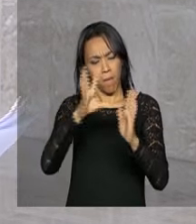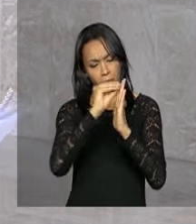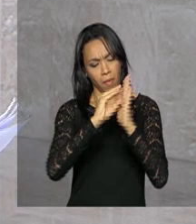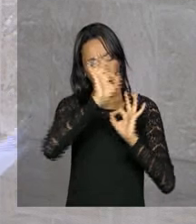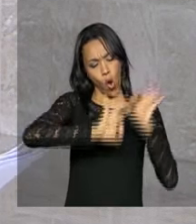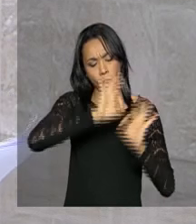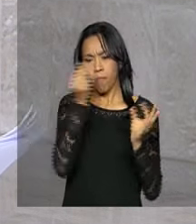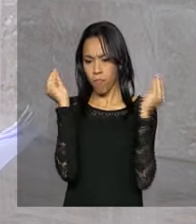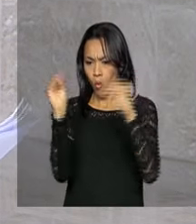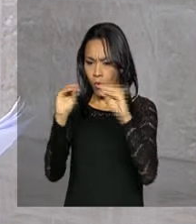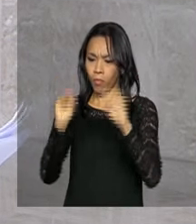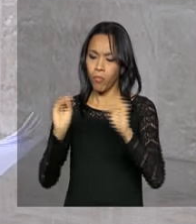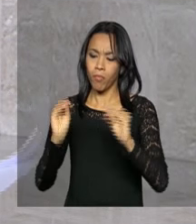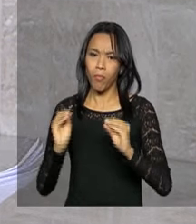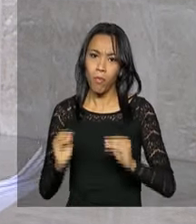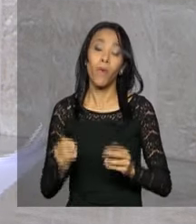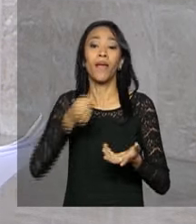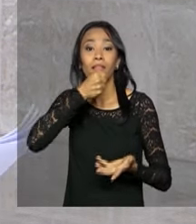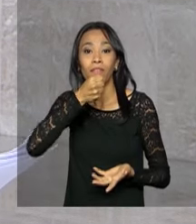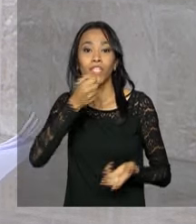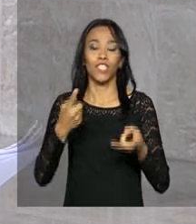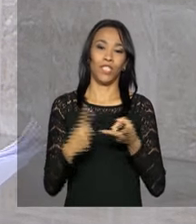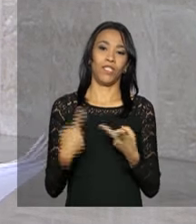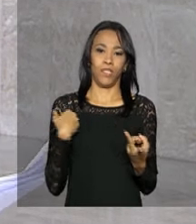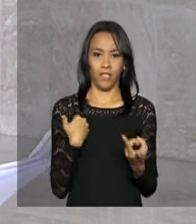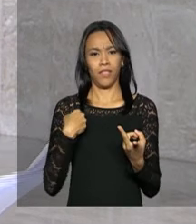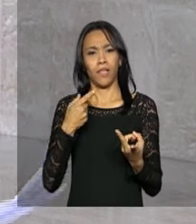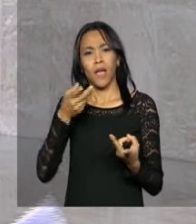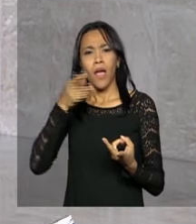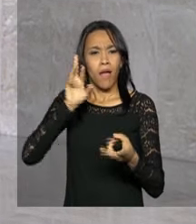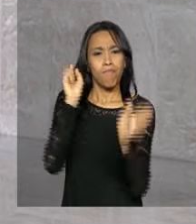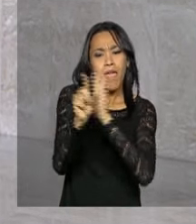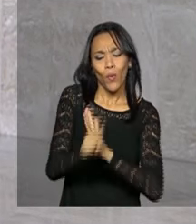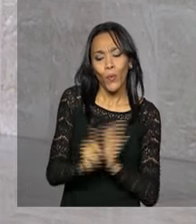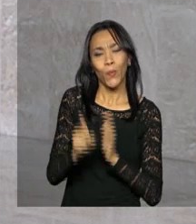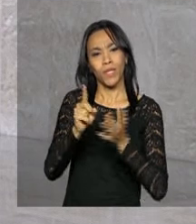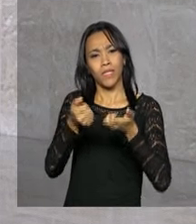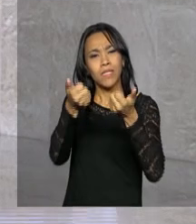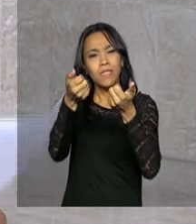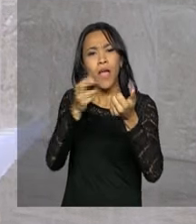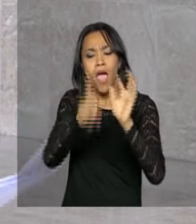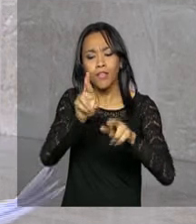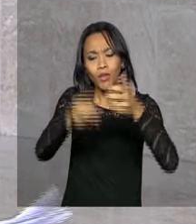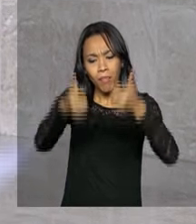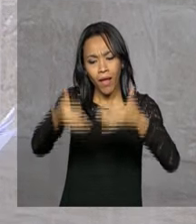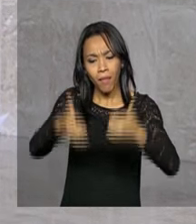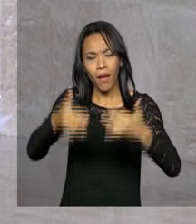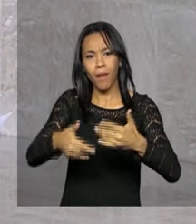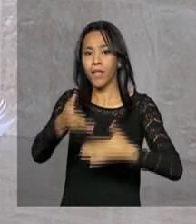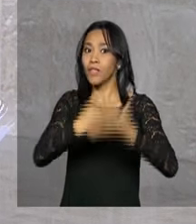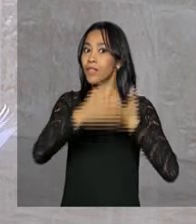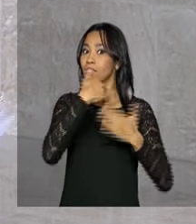com programas de TV, com entrevistas e resoluções comentadas das questões das edições anteriores